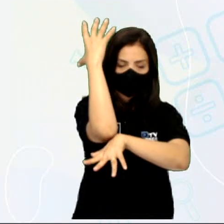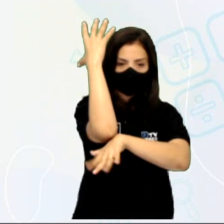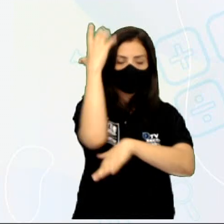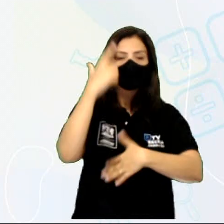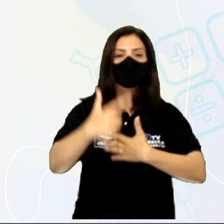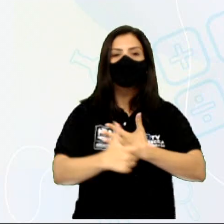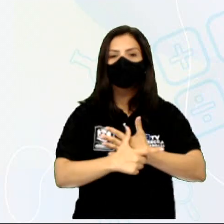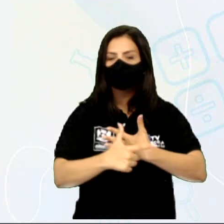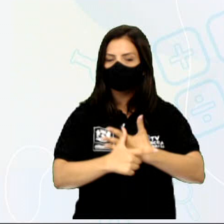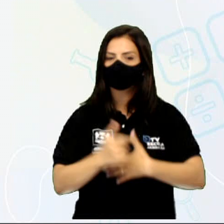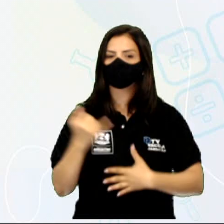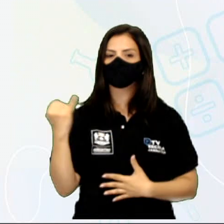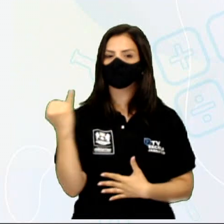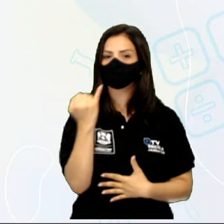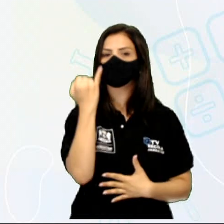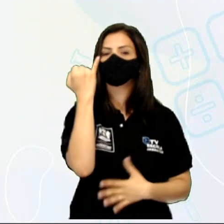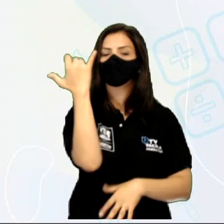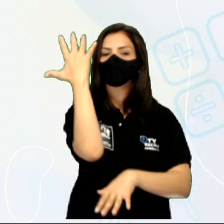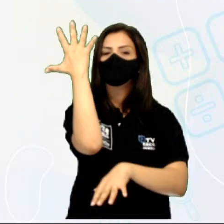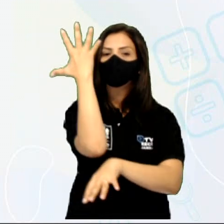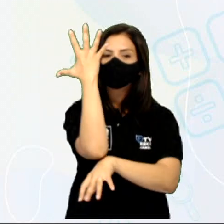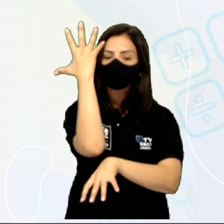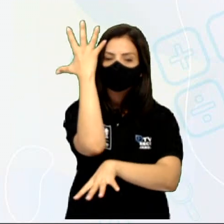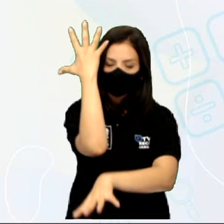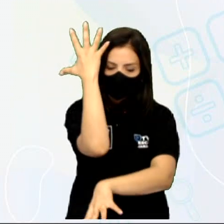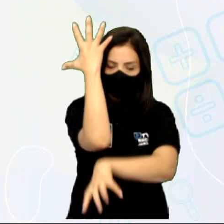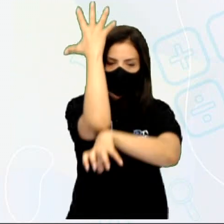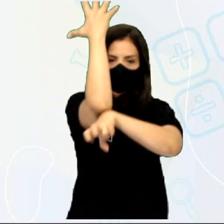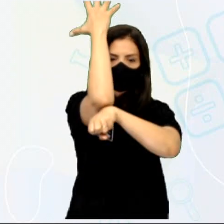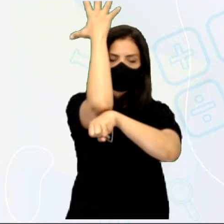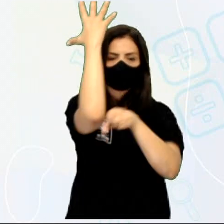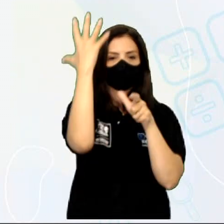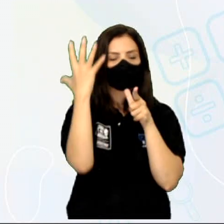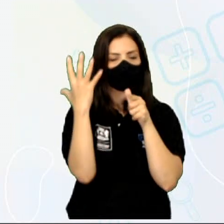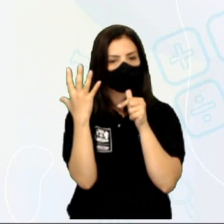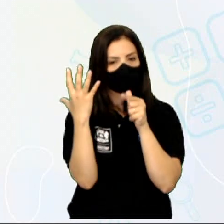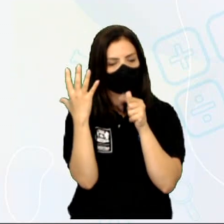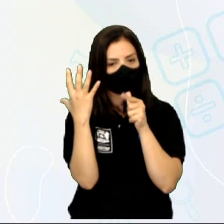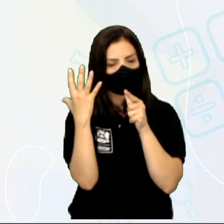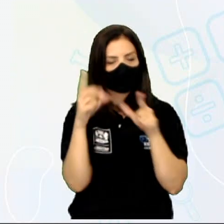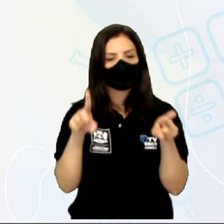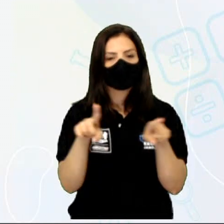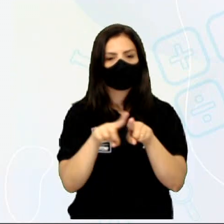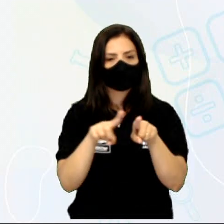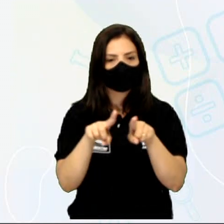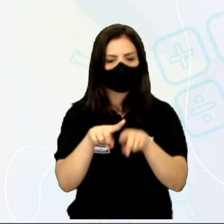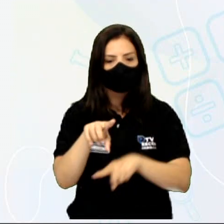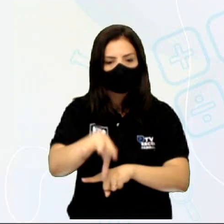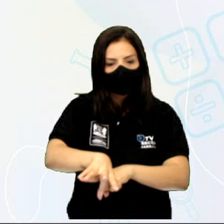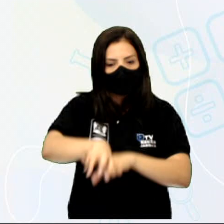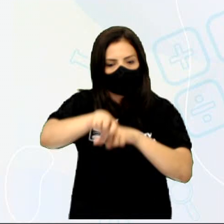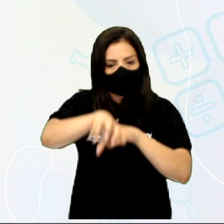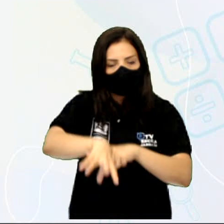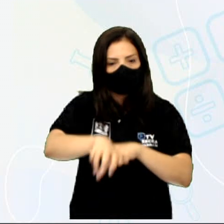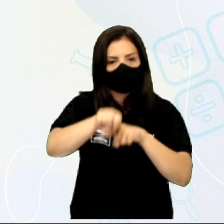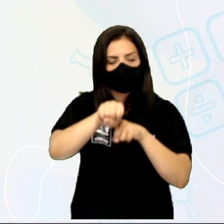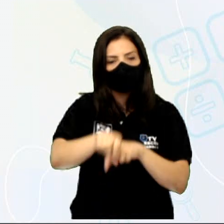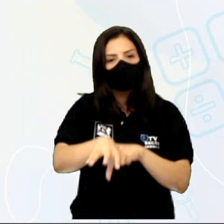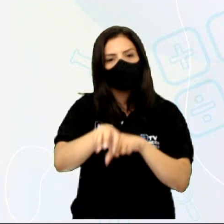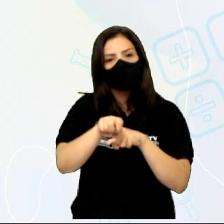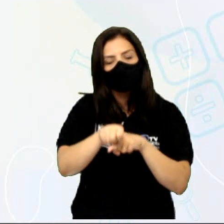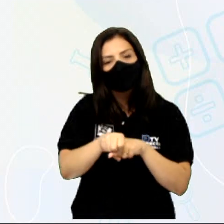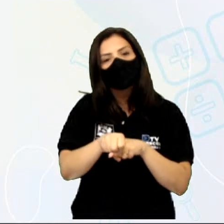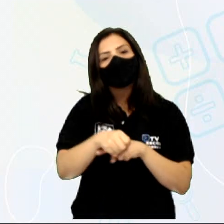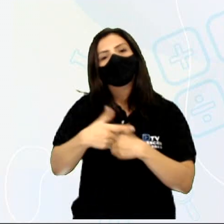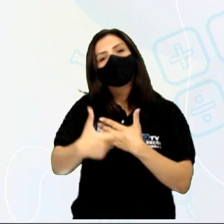muito importante para as plantas. Ela absorve a água e os sais minerais e também exerce a